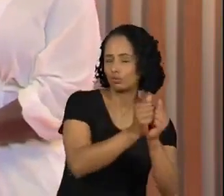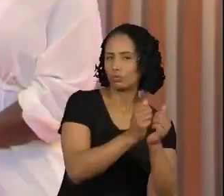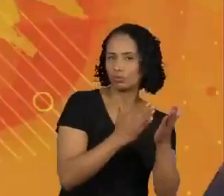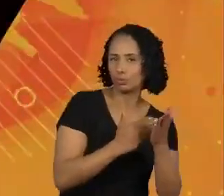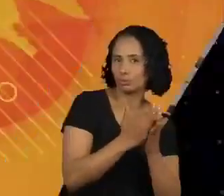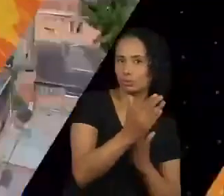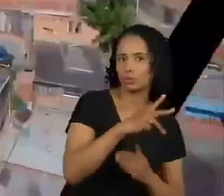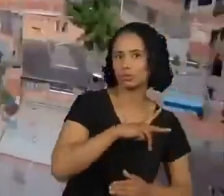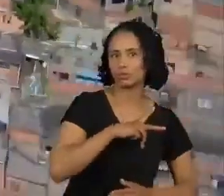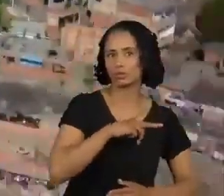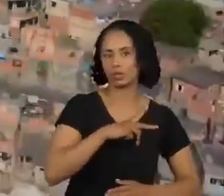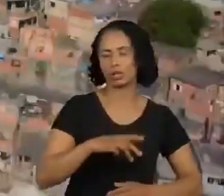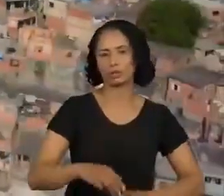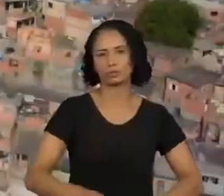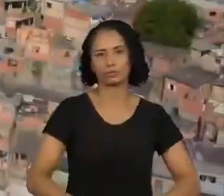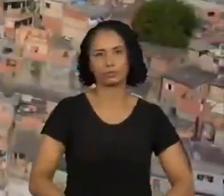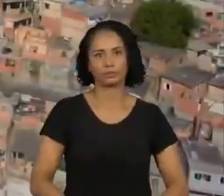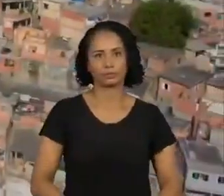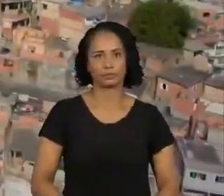vulnerável.